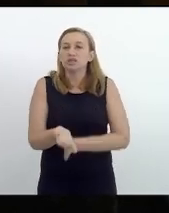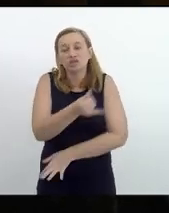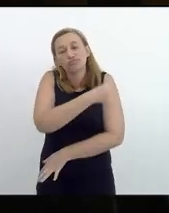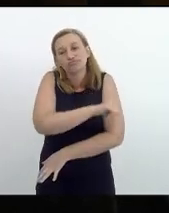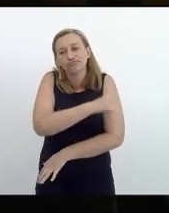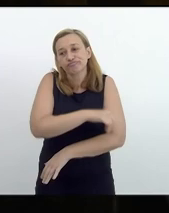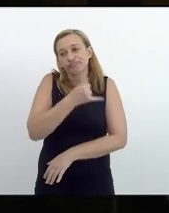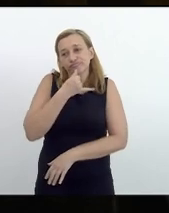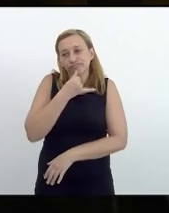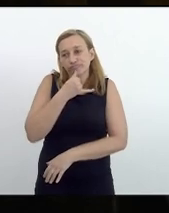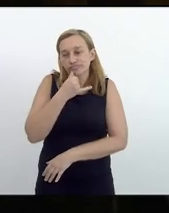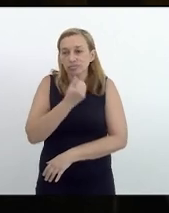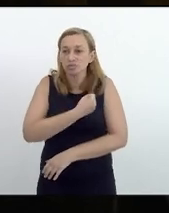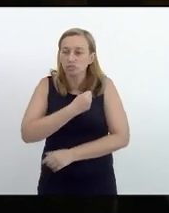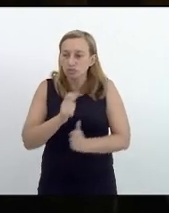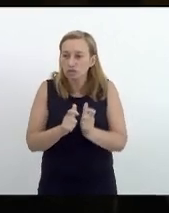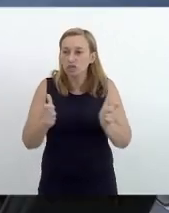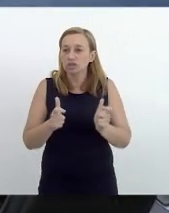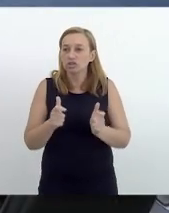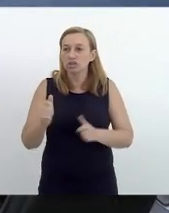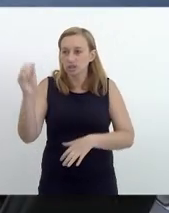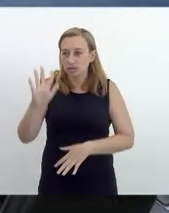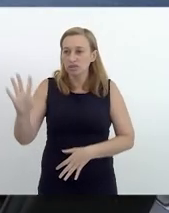infelizmente campeão nacional muito obrigado